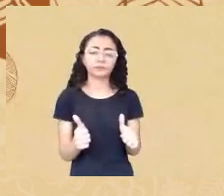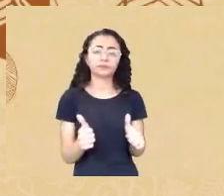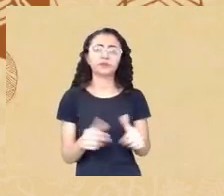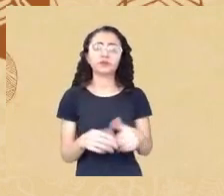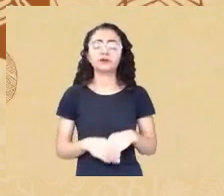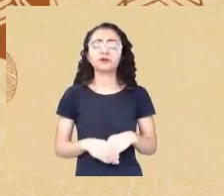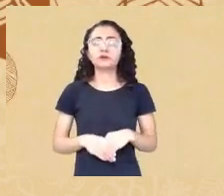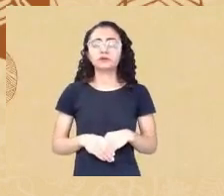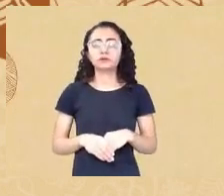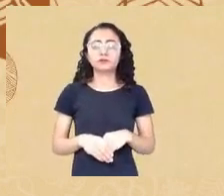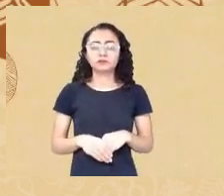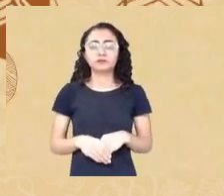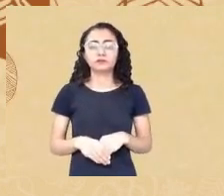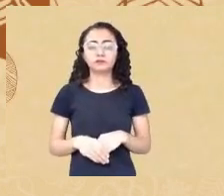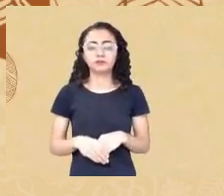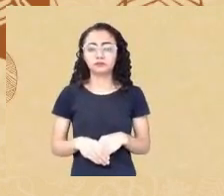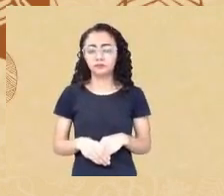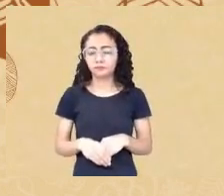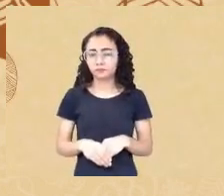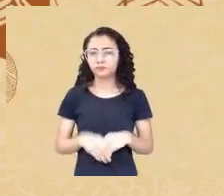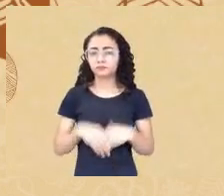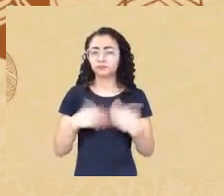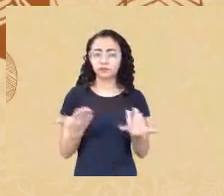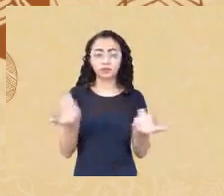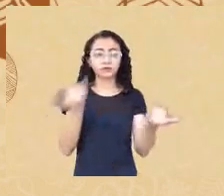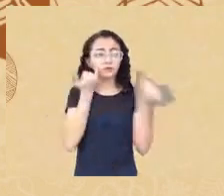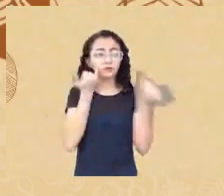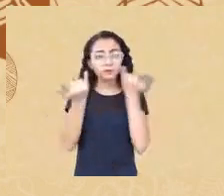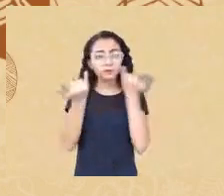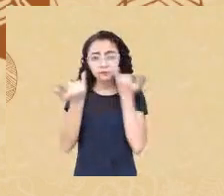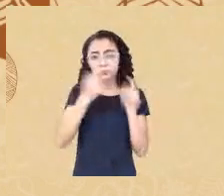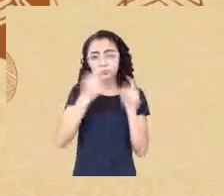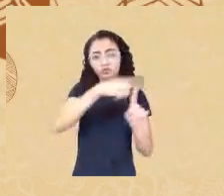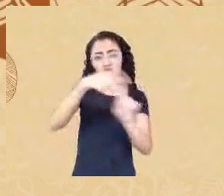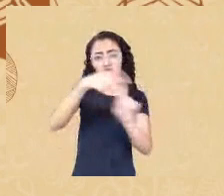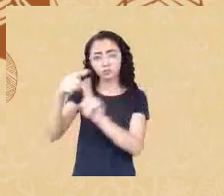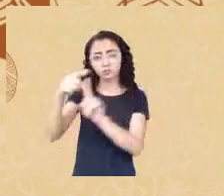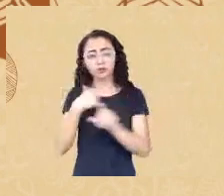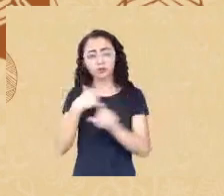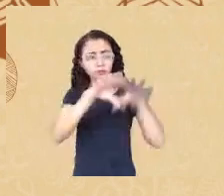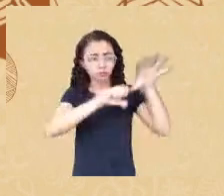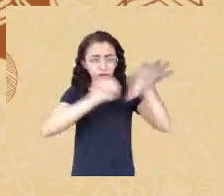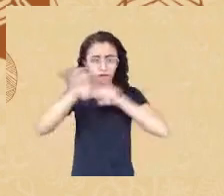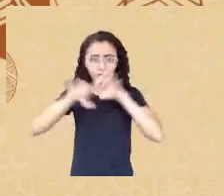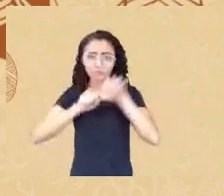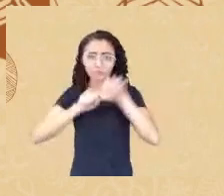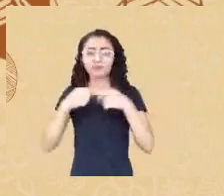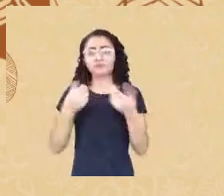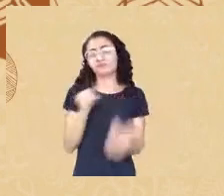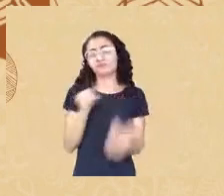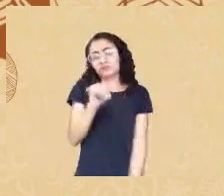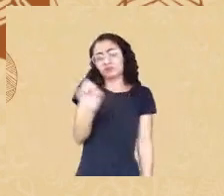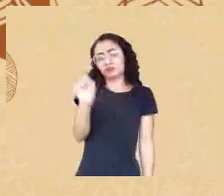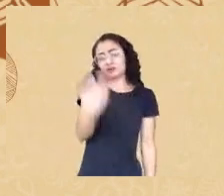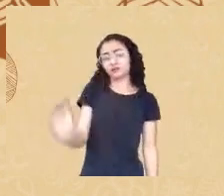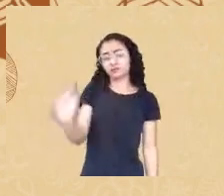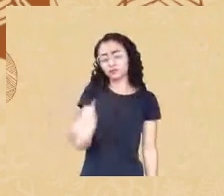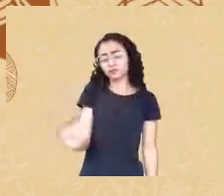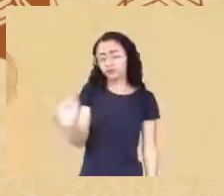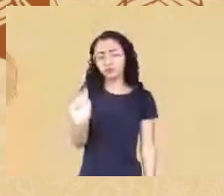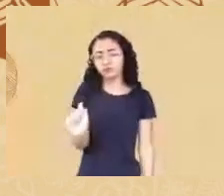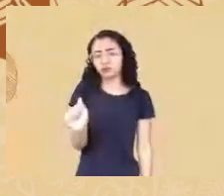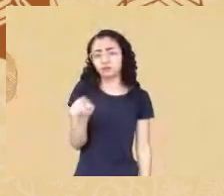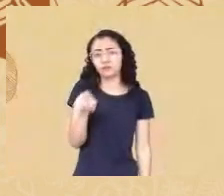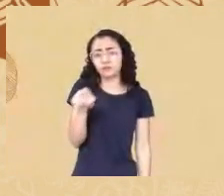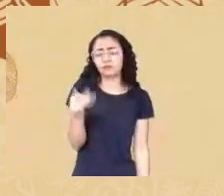de informações que eu estava levantando então se a própria se a própria associação ela ela sugere